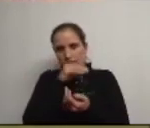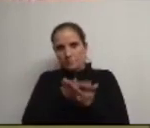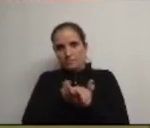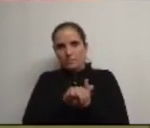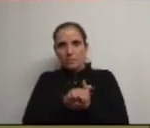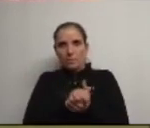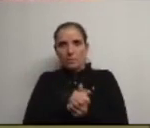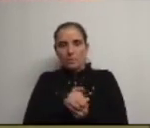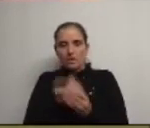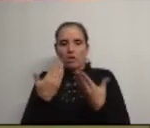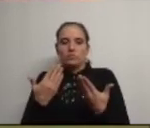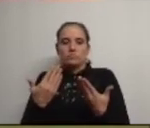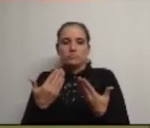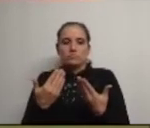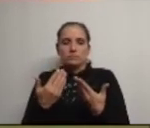agora